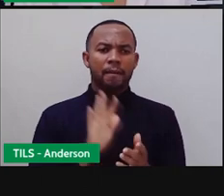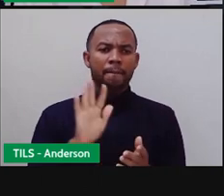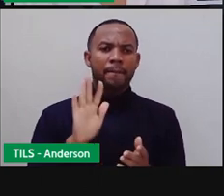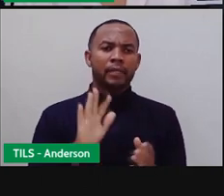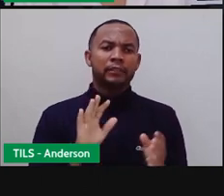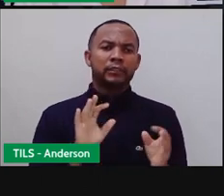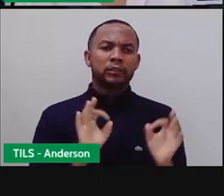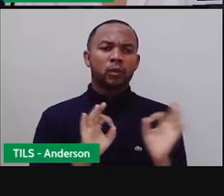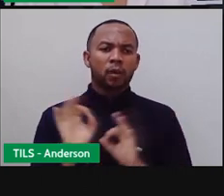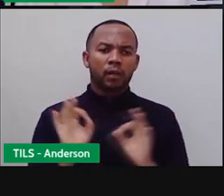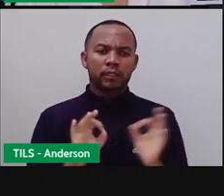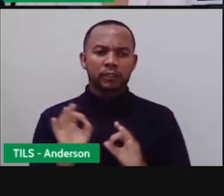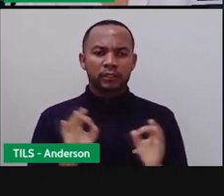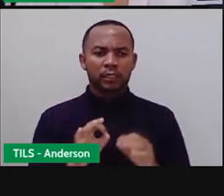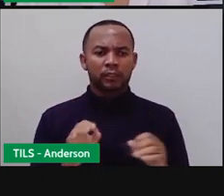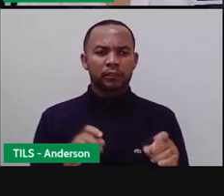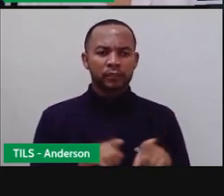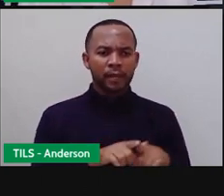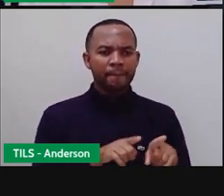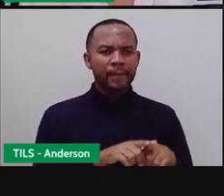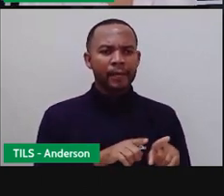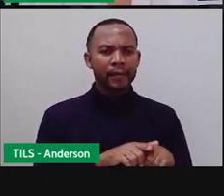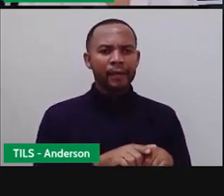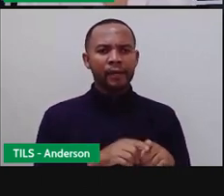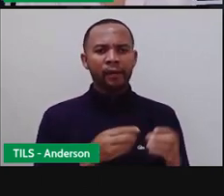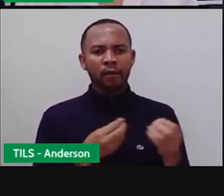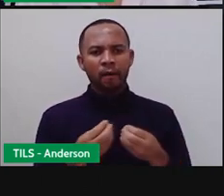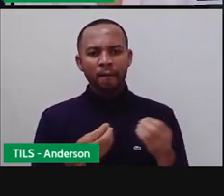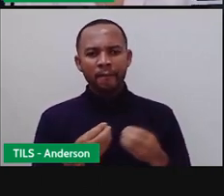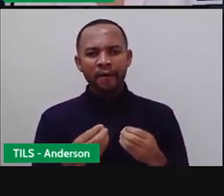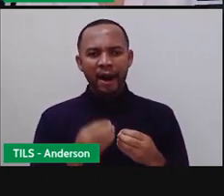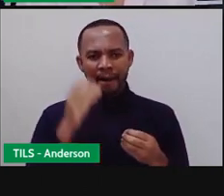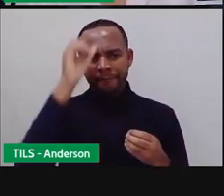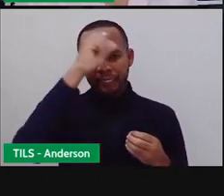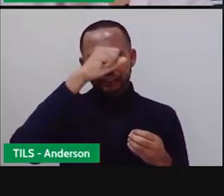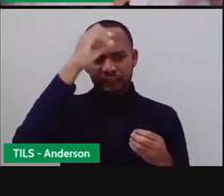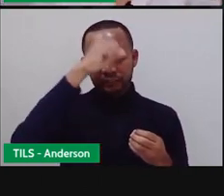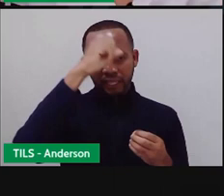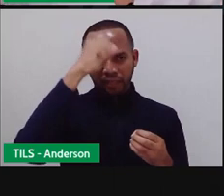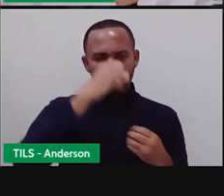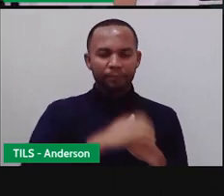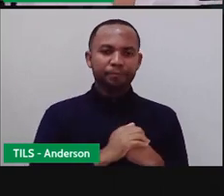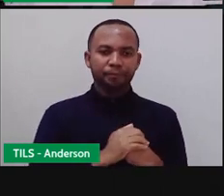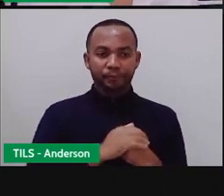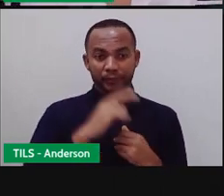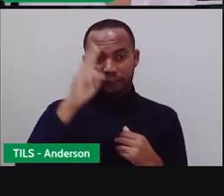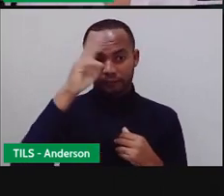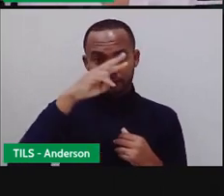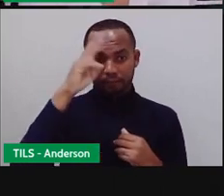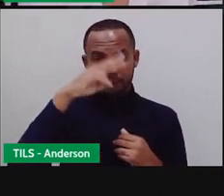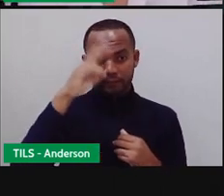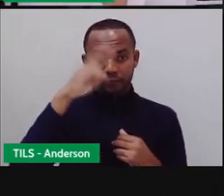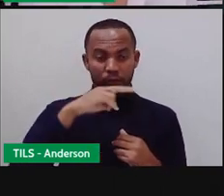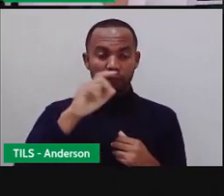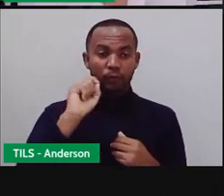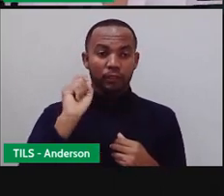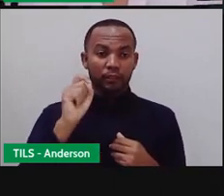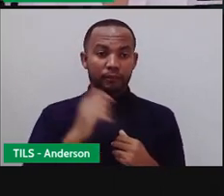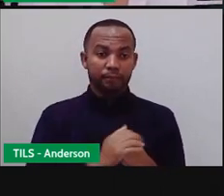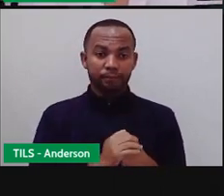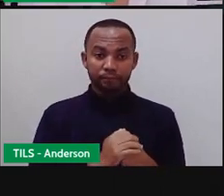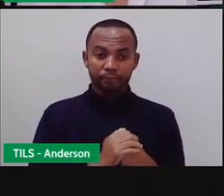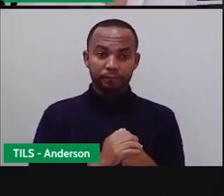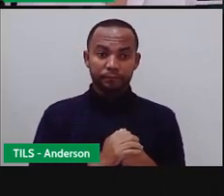organizada e orientada para que possa levar a um efetivo aprendizado. Lembrando aqui, abrindo um parêntese bem grande, a gente sabe o